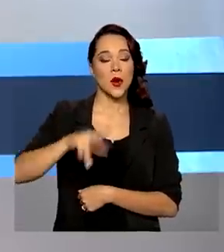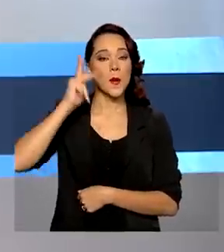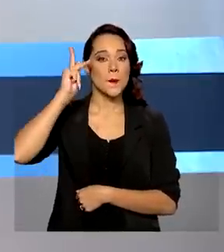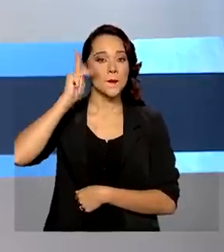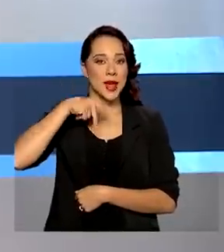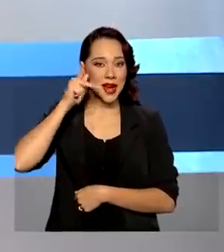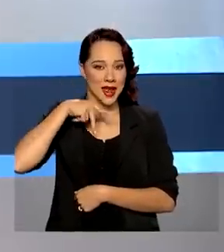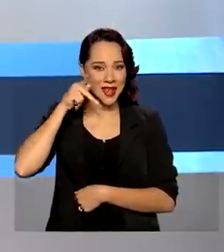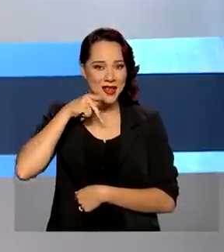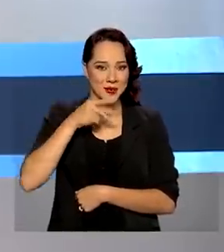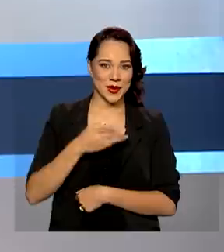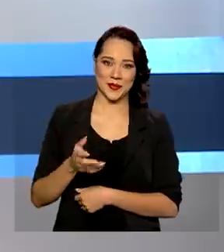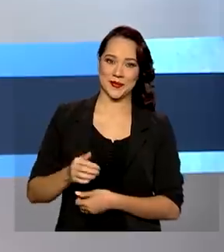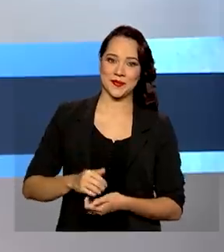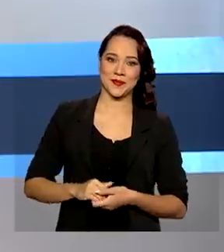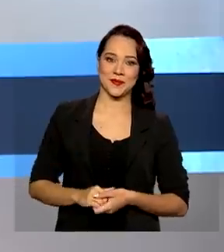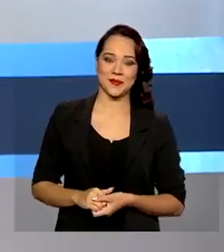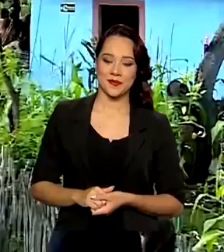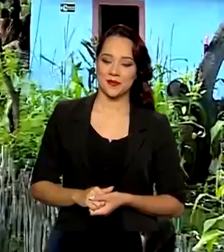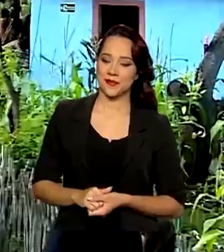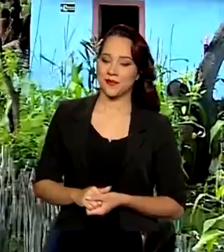foi até Campina Grande, na Paraíba.